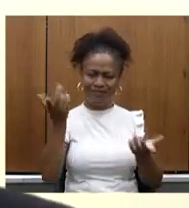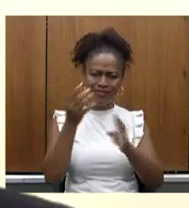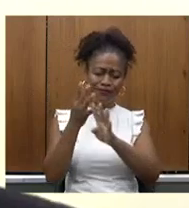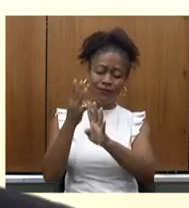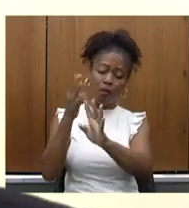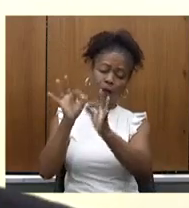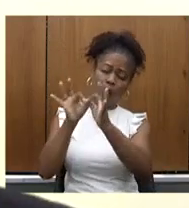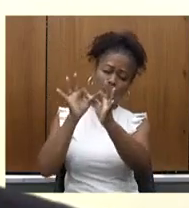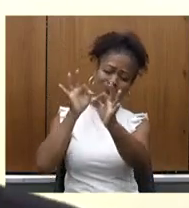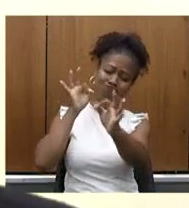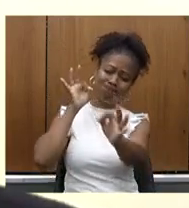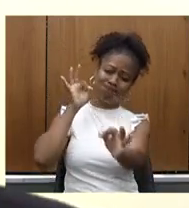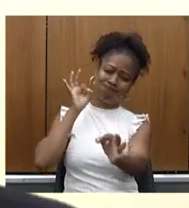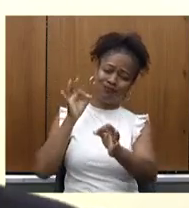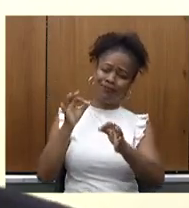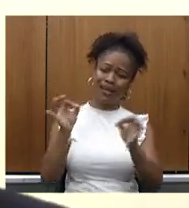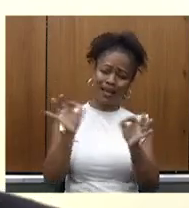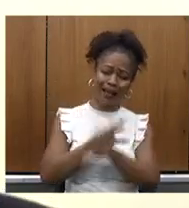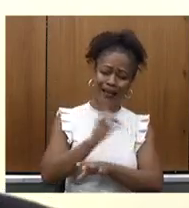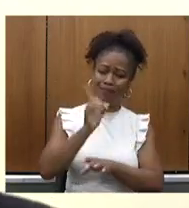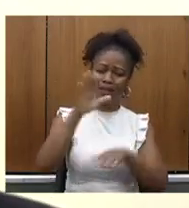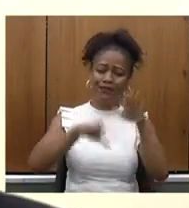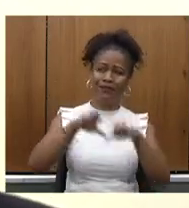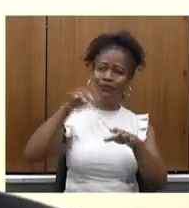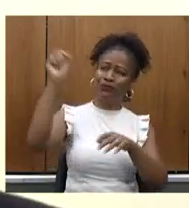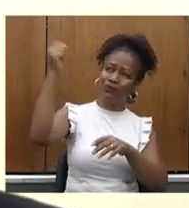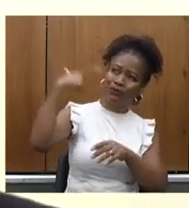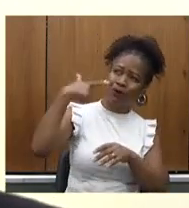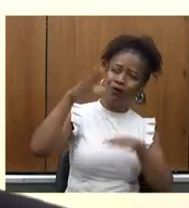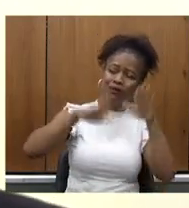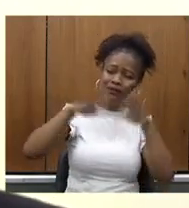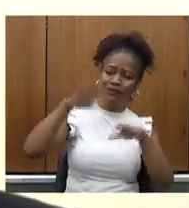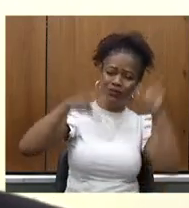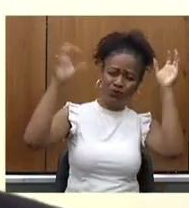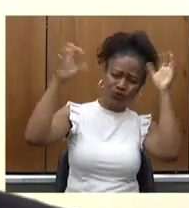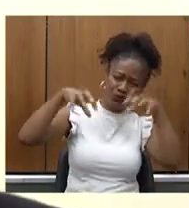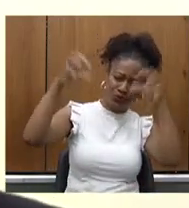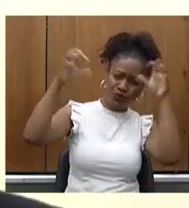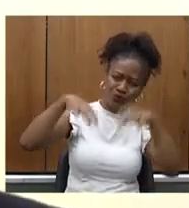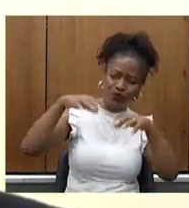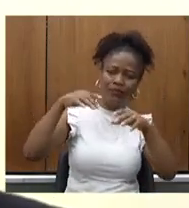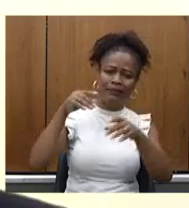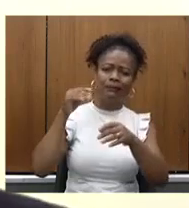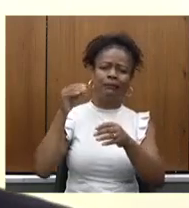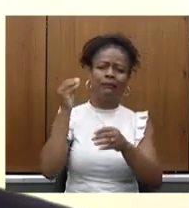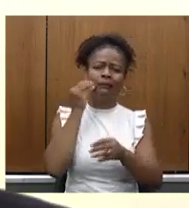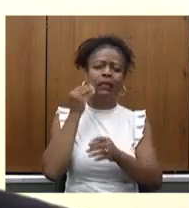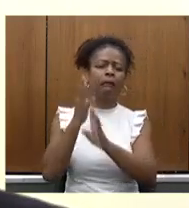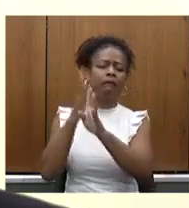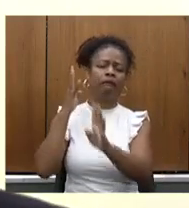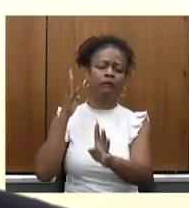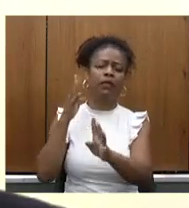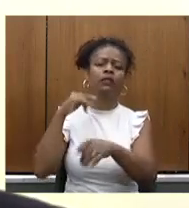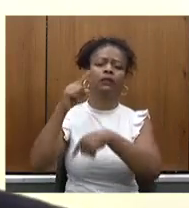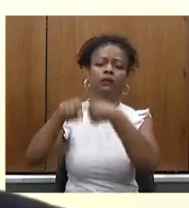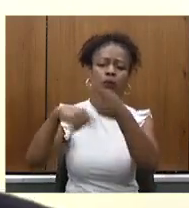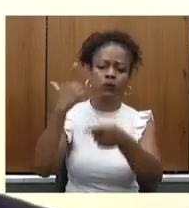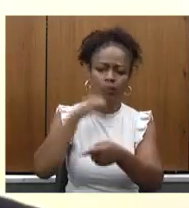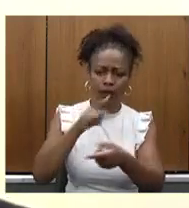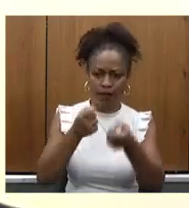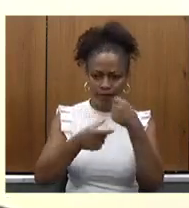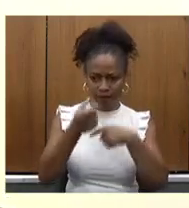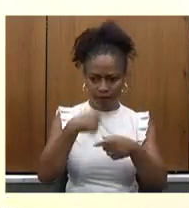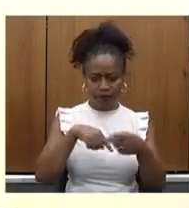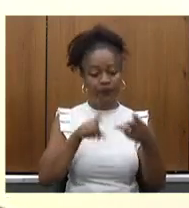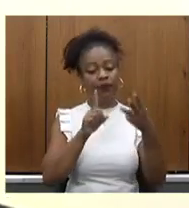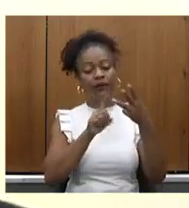longas, intermináveis, às vezes no sol, às vezes na chuva, para receber um remédio. Terceiro ponto, secretário, nós